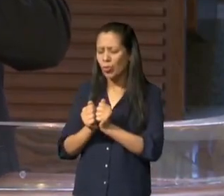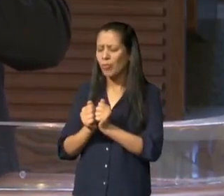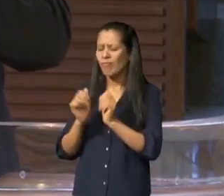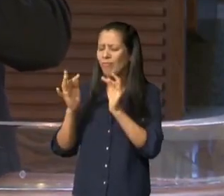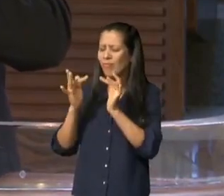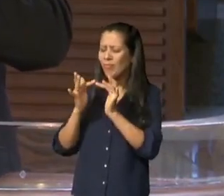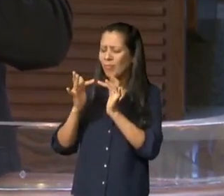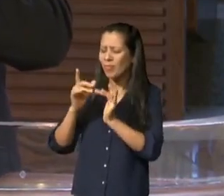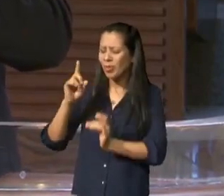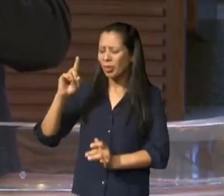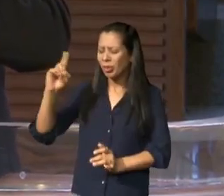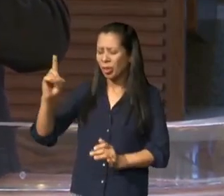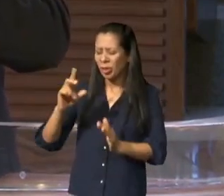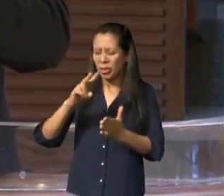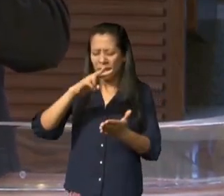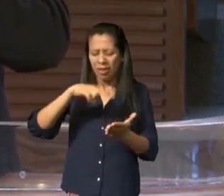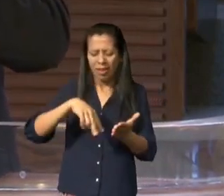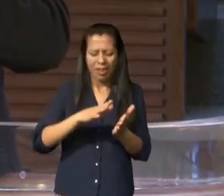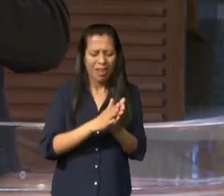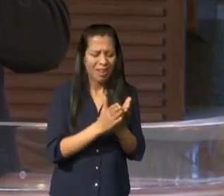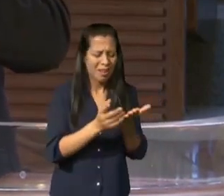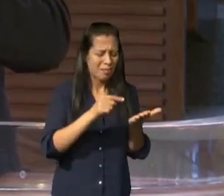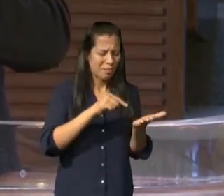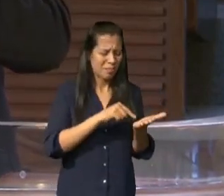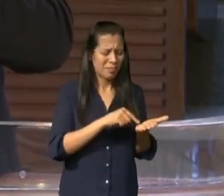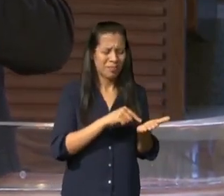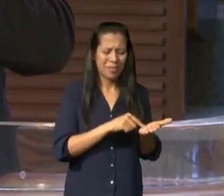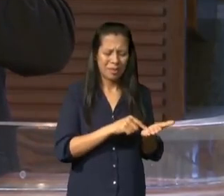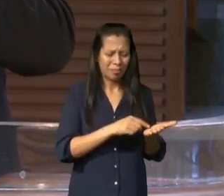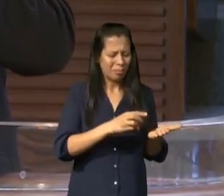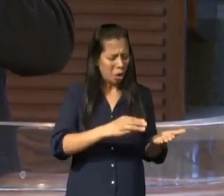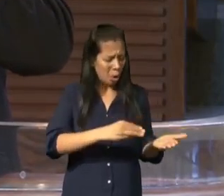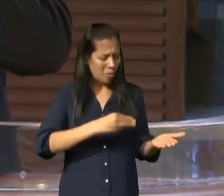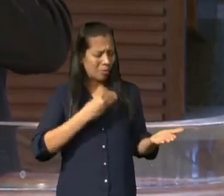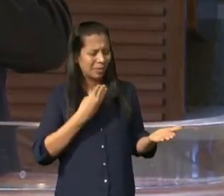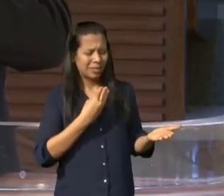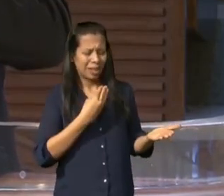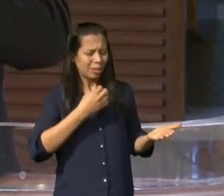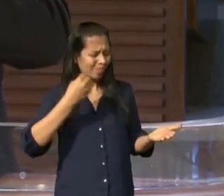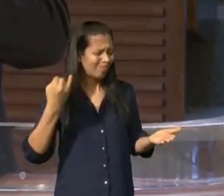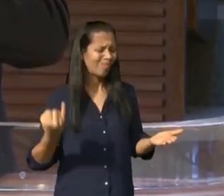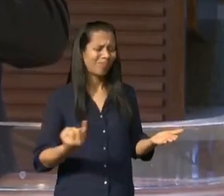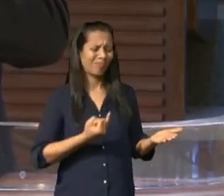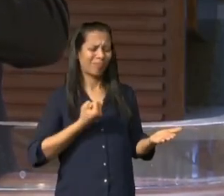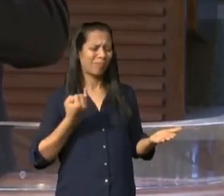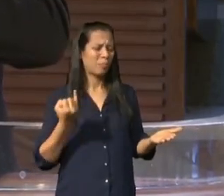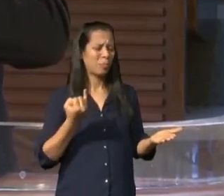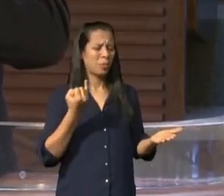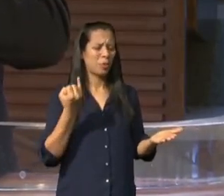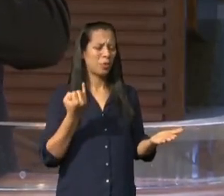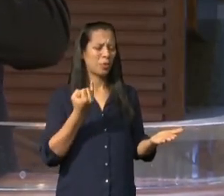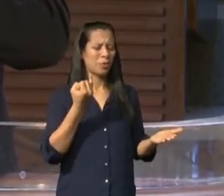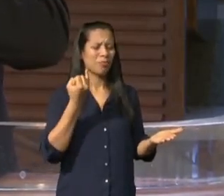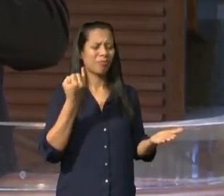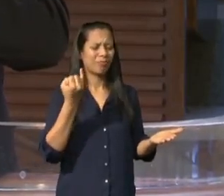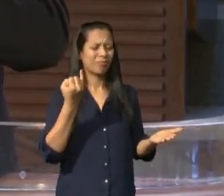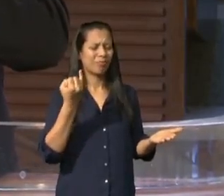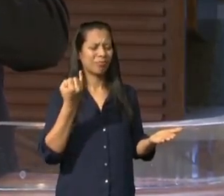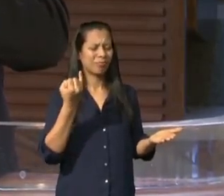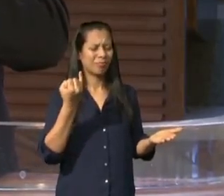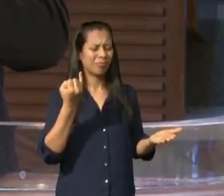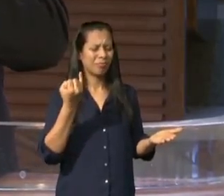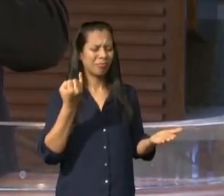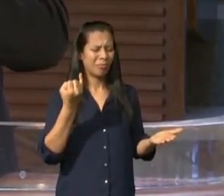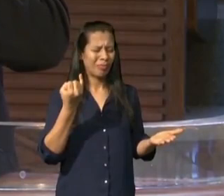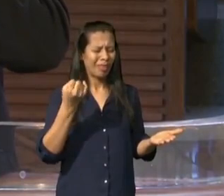todas as vezes que abrimos a tua palavra ela tem uma mensagem para nós deste púlpito o